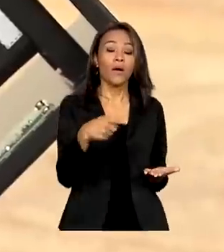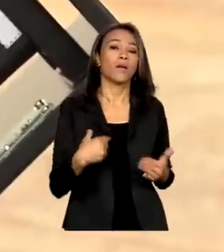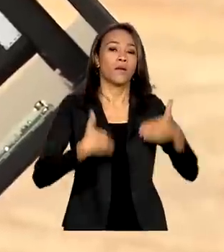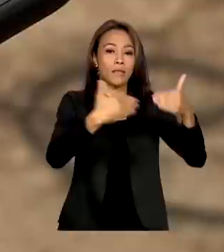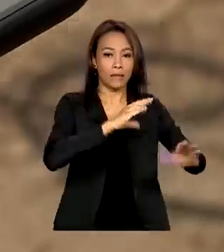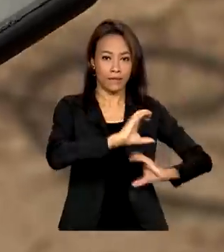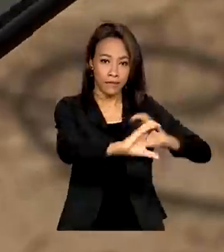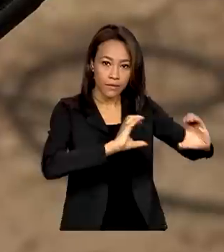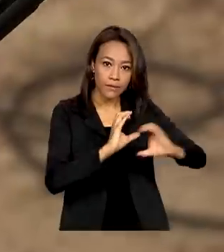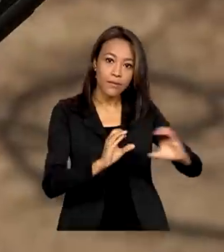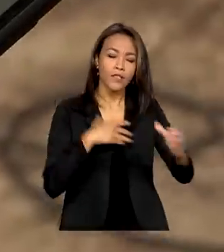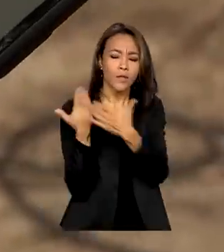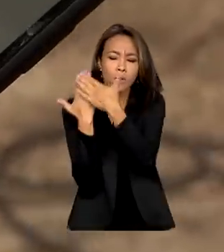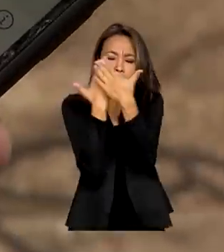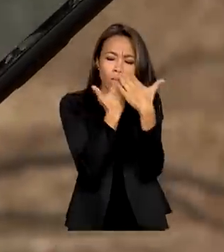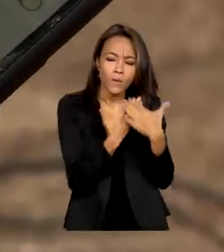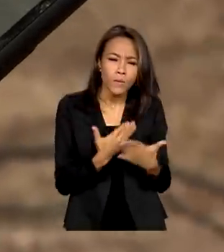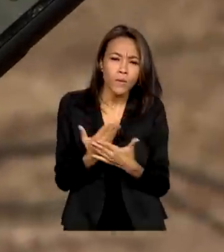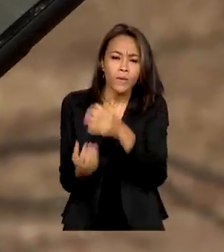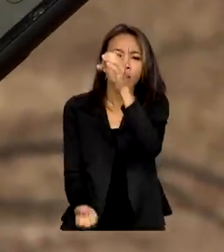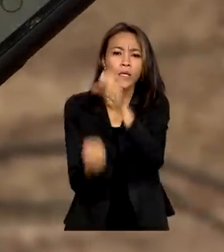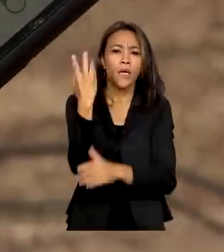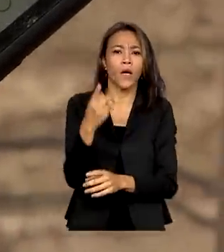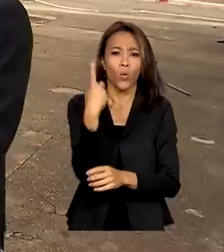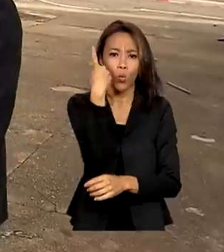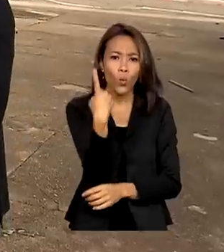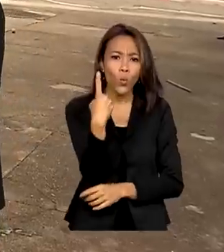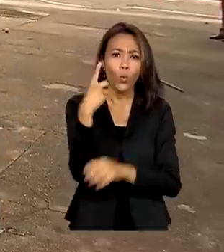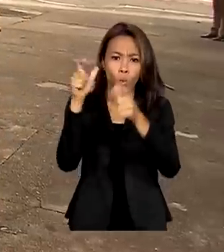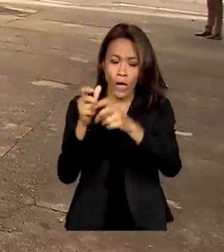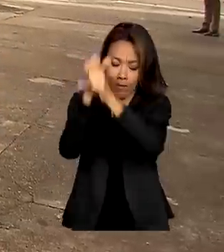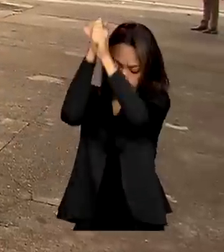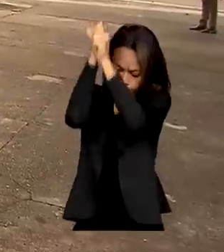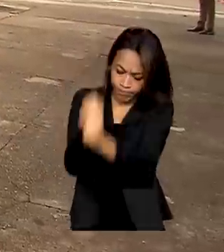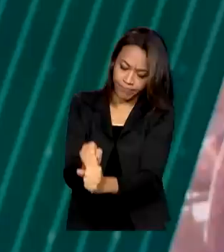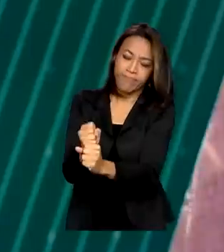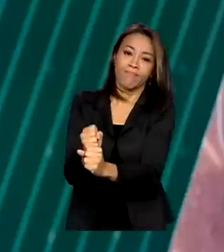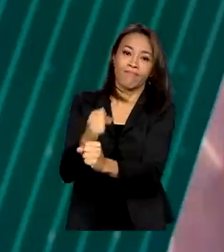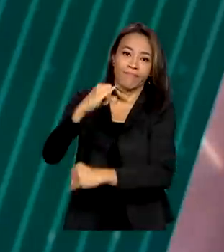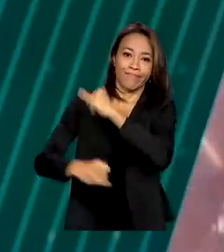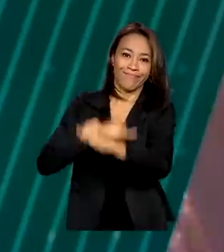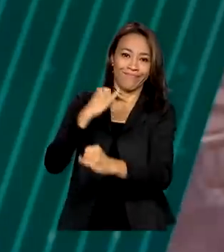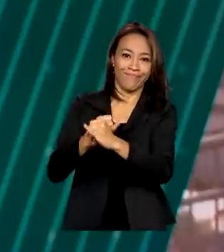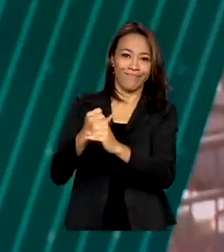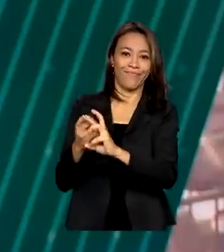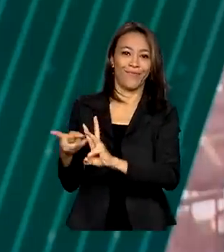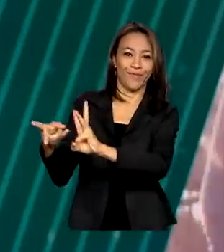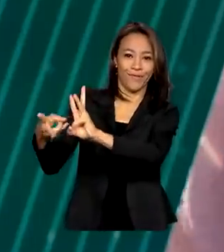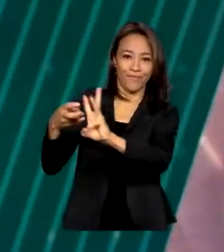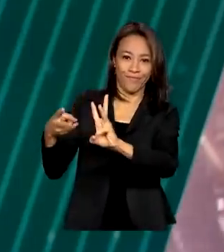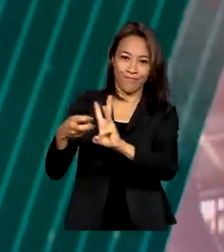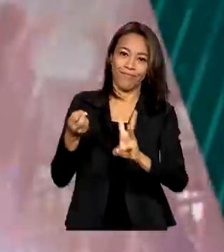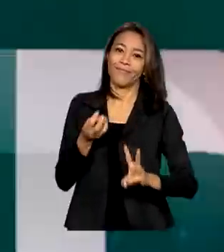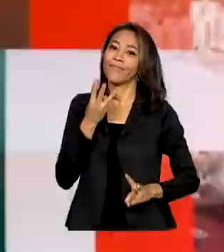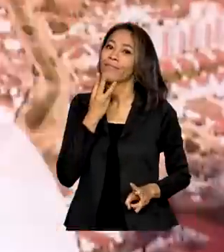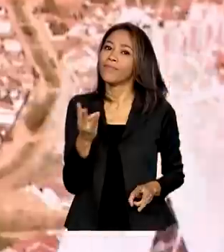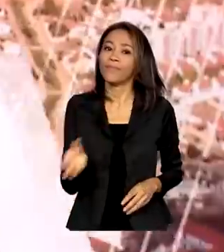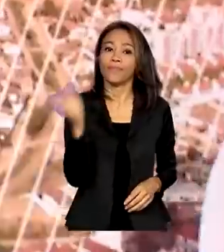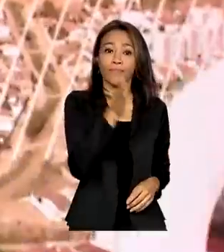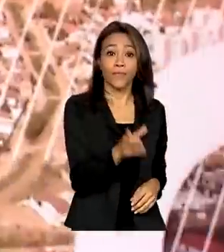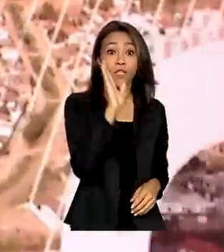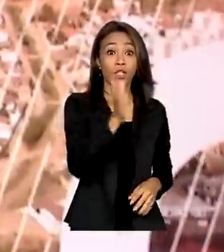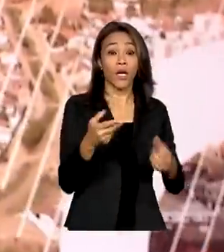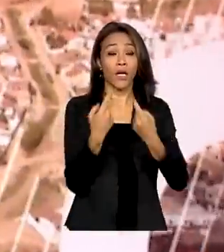instalação de pontos fixos de internet na terra Yanomami. Foi inaugurado no Rio de Janeiro o